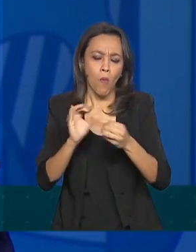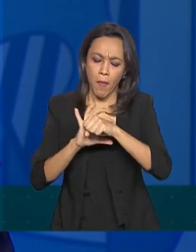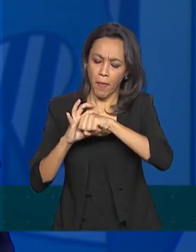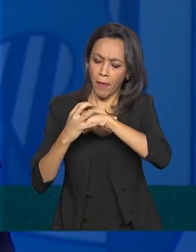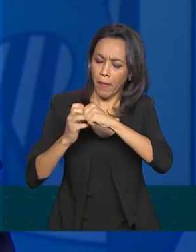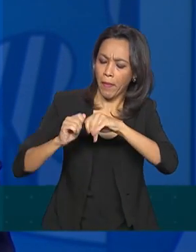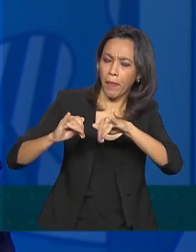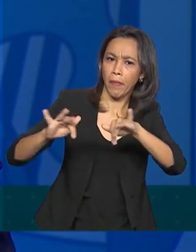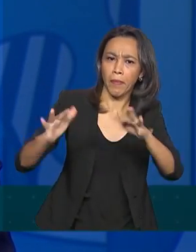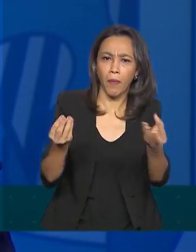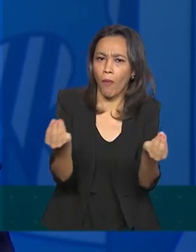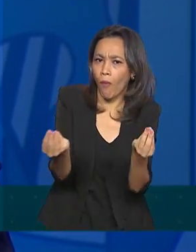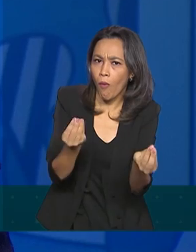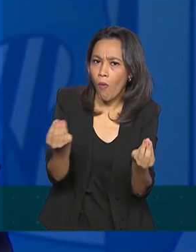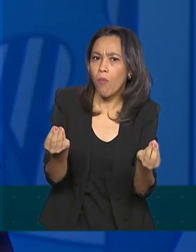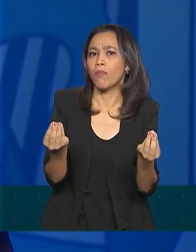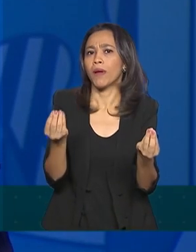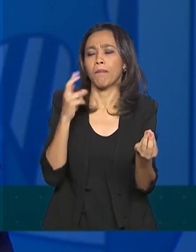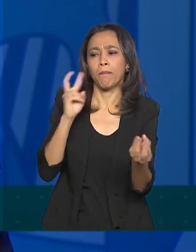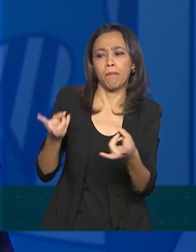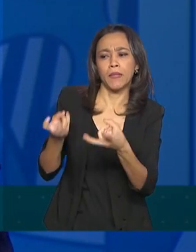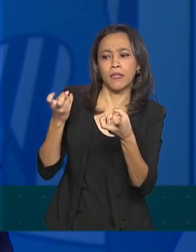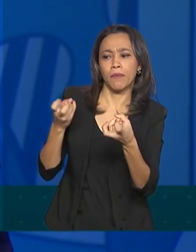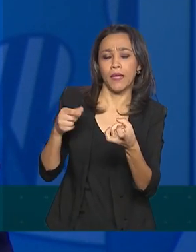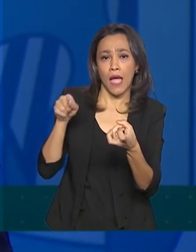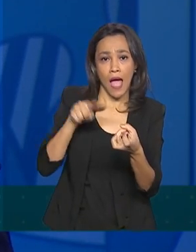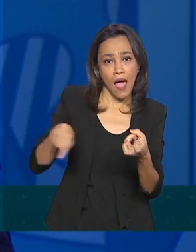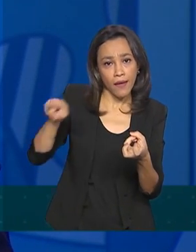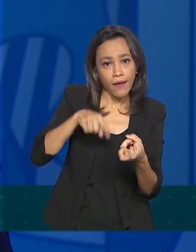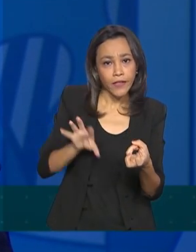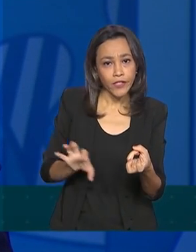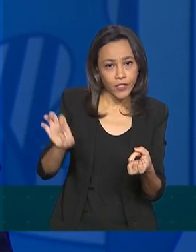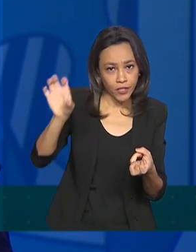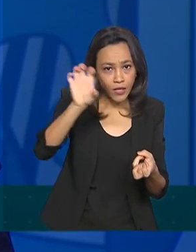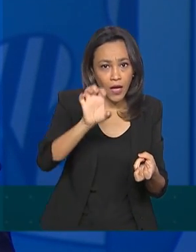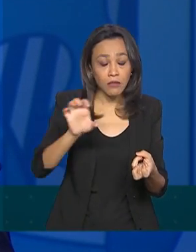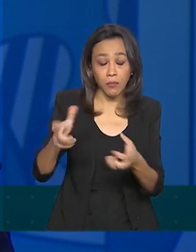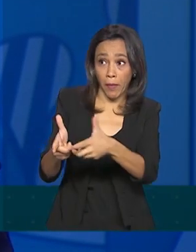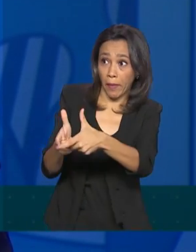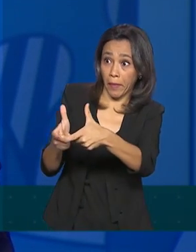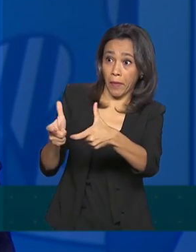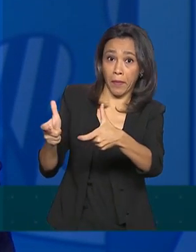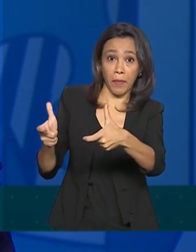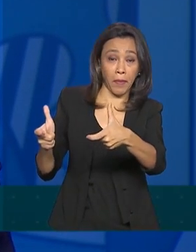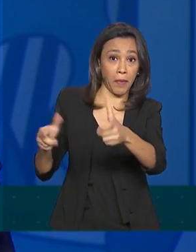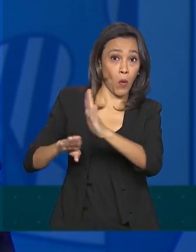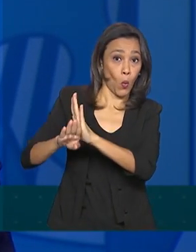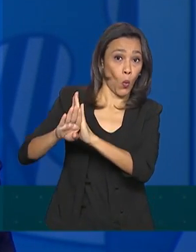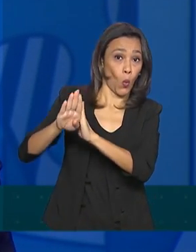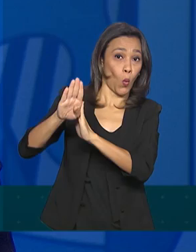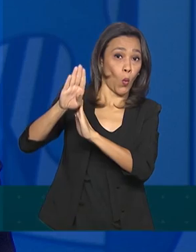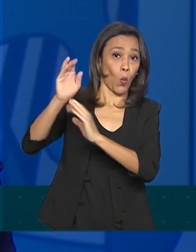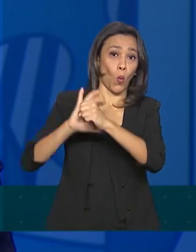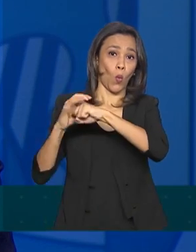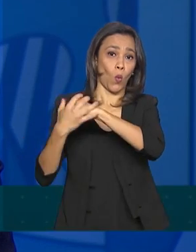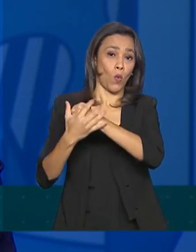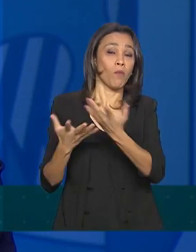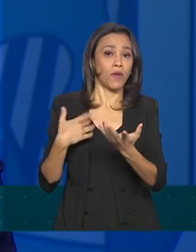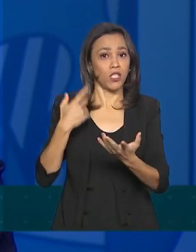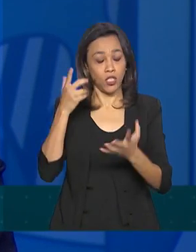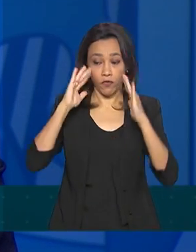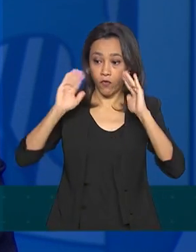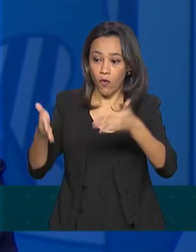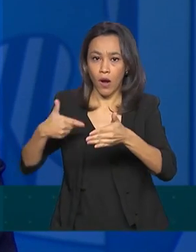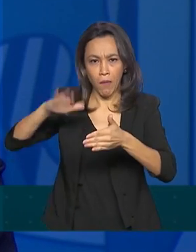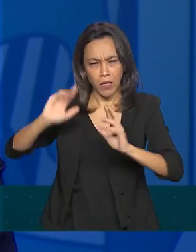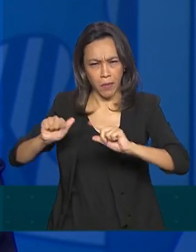situações, tanto aquelas situações de estados que estão com um elevado número de casos e aí a pode priorizar áreas mais vulneráveis,